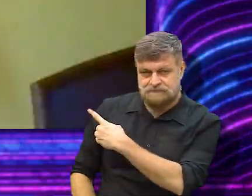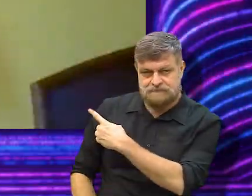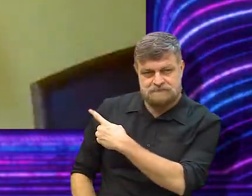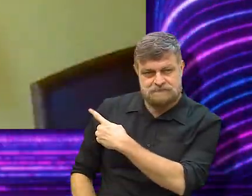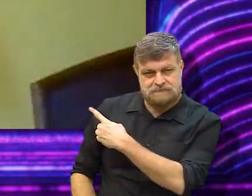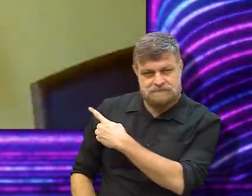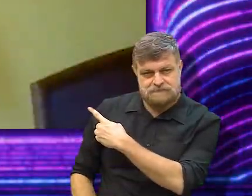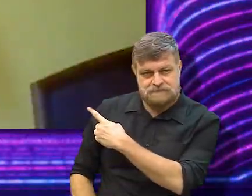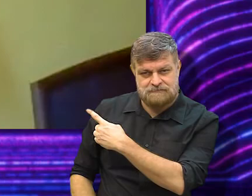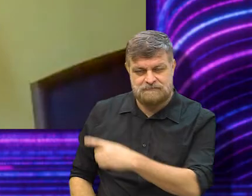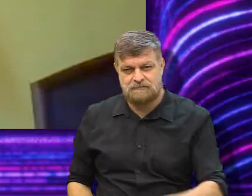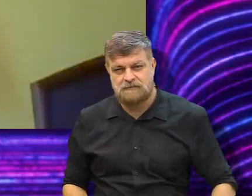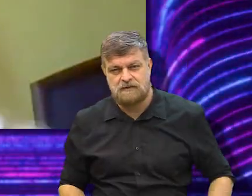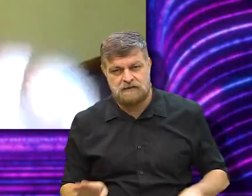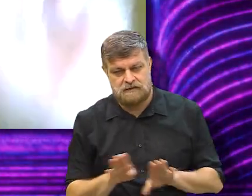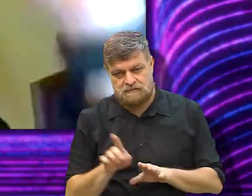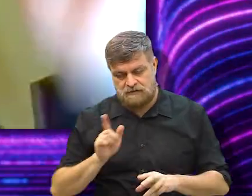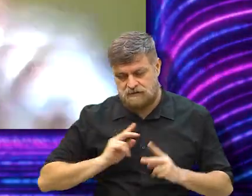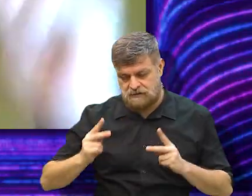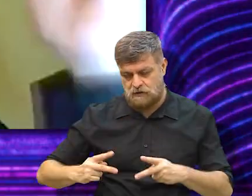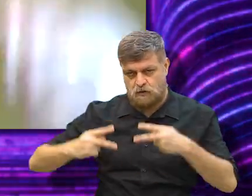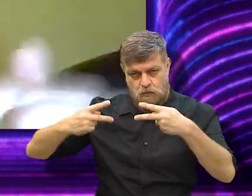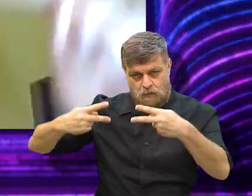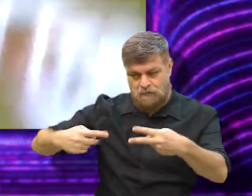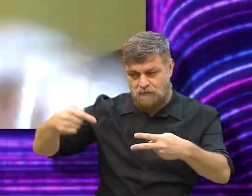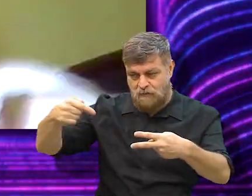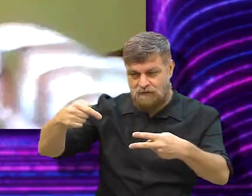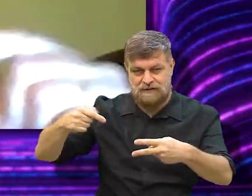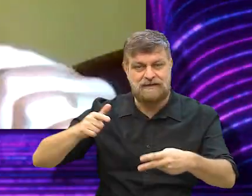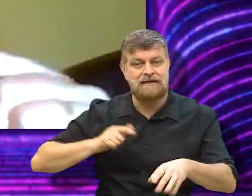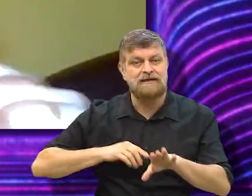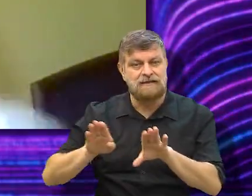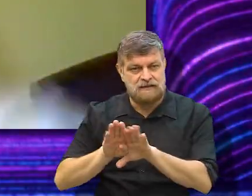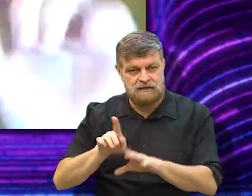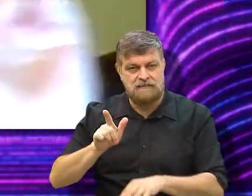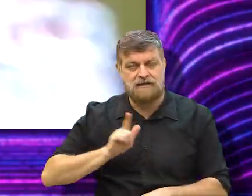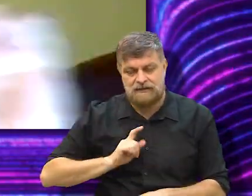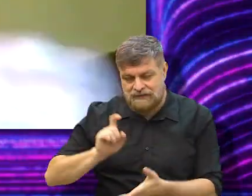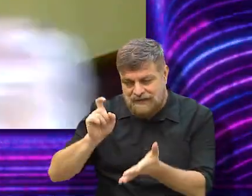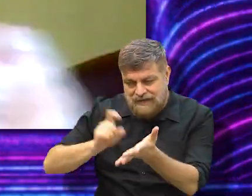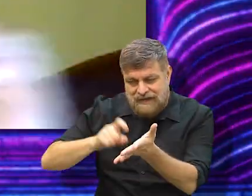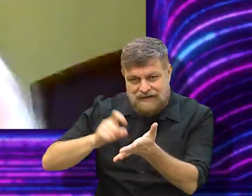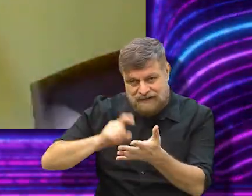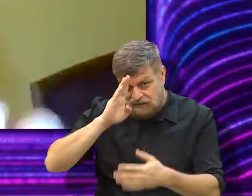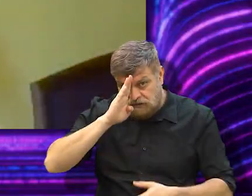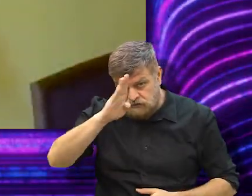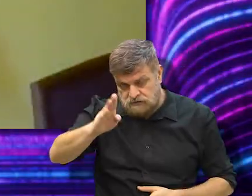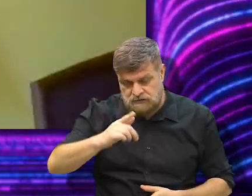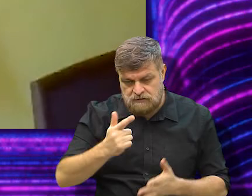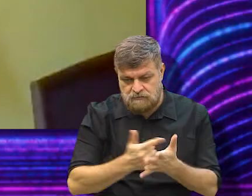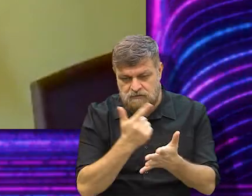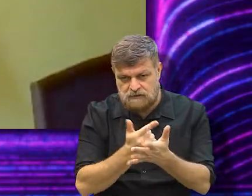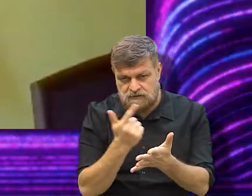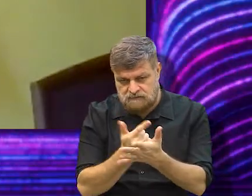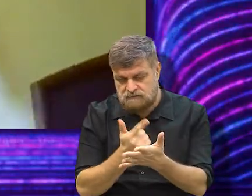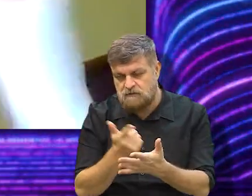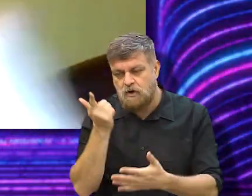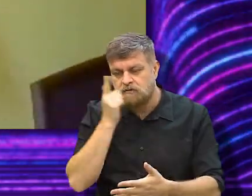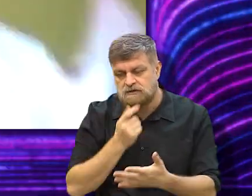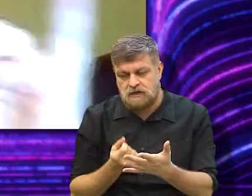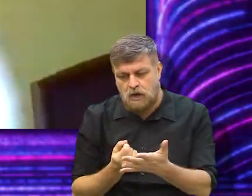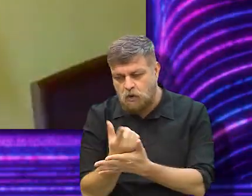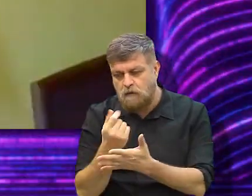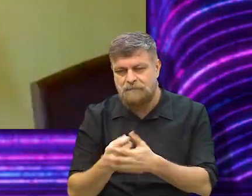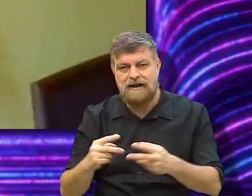becker.nc. Tem lá no link da biografia, também tem, você pode clicar direto para conseguir os livros, porque lá tem